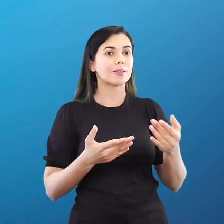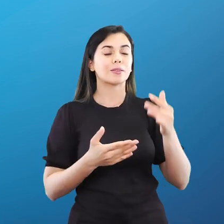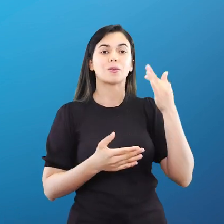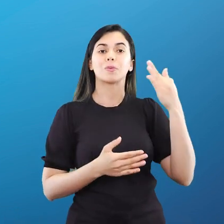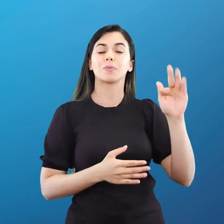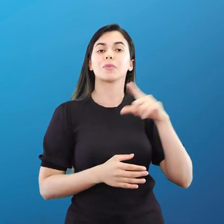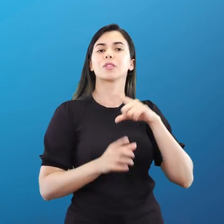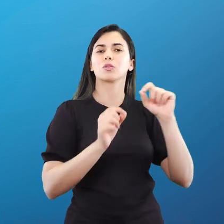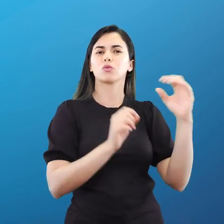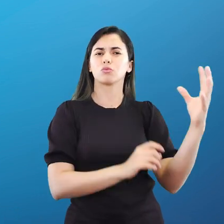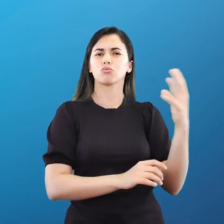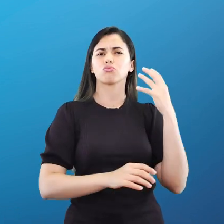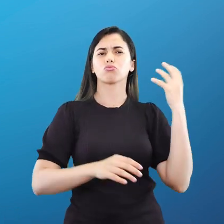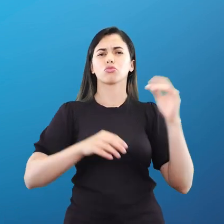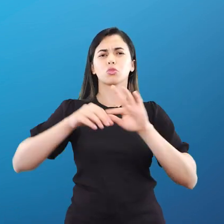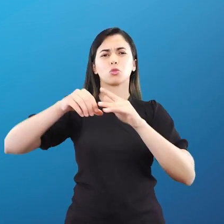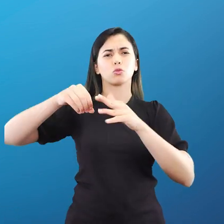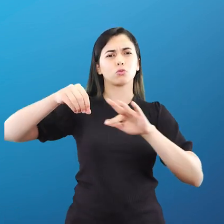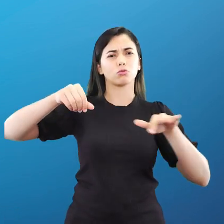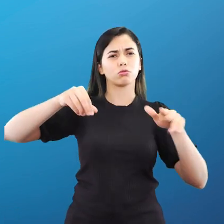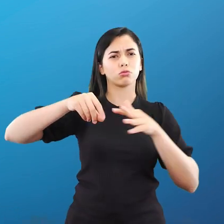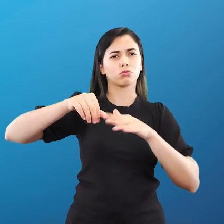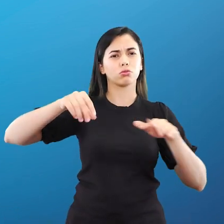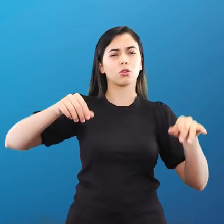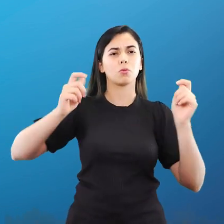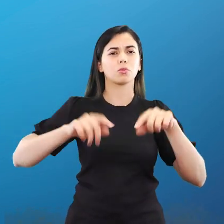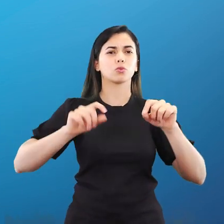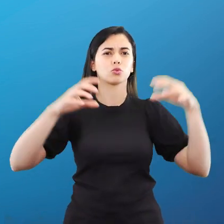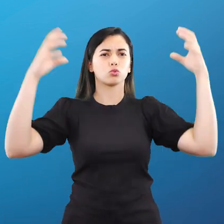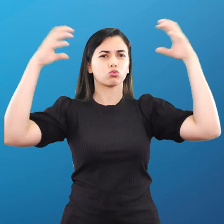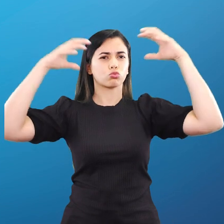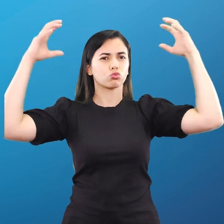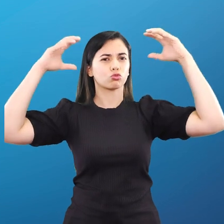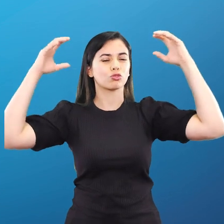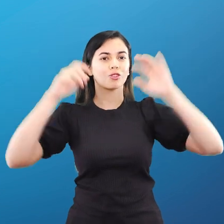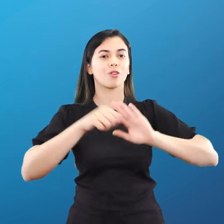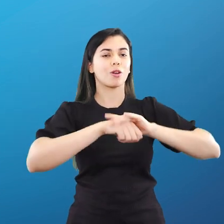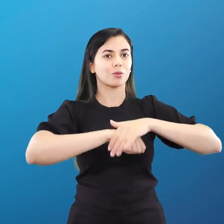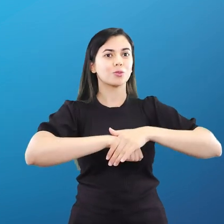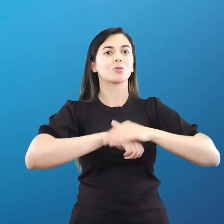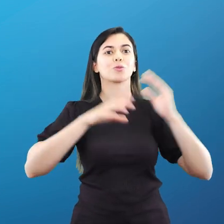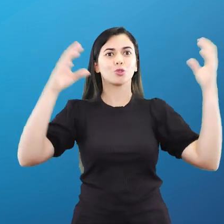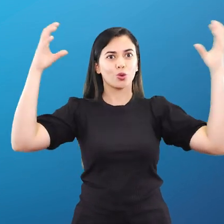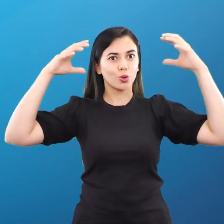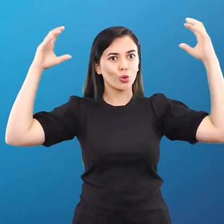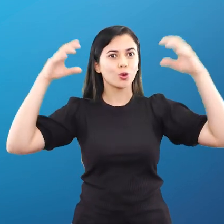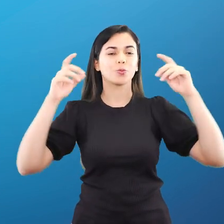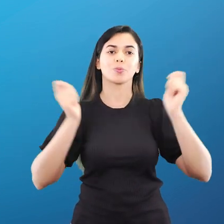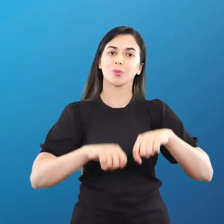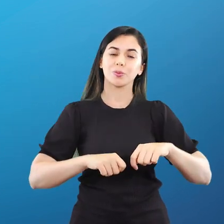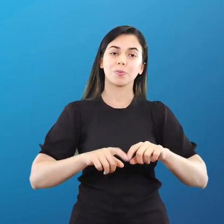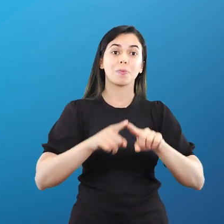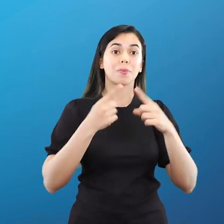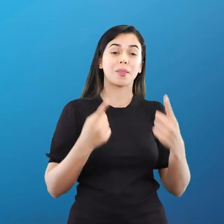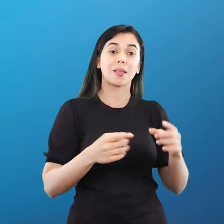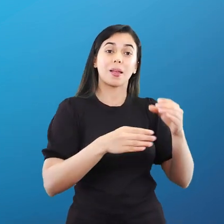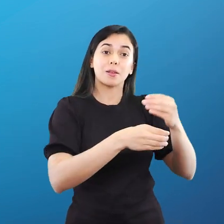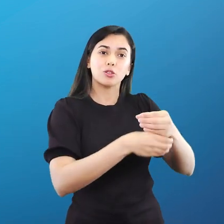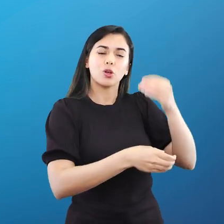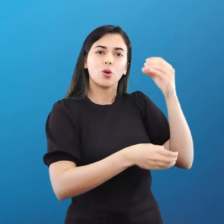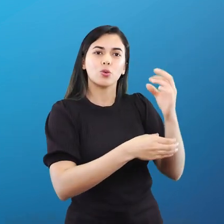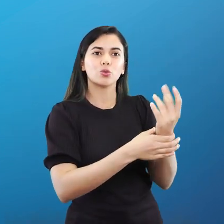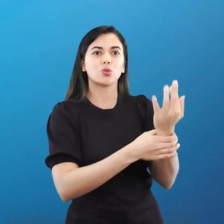da umidade do Mediterrâneo, pode ser que chova em uma situação à noite, mas ela não apaga, porque